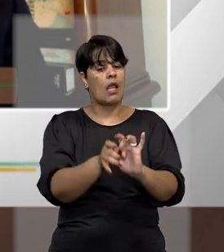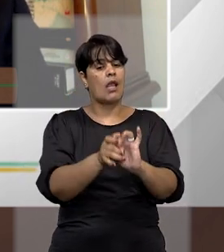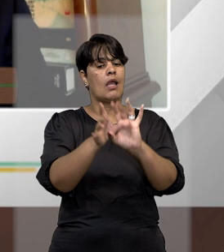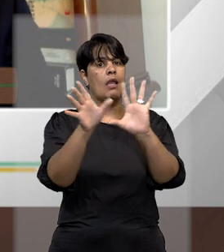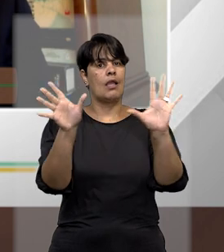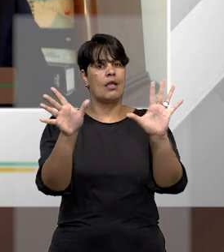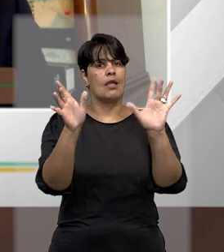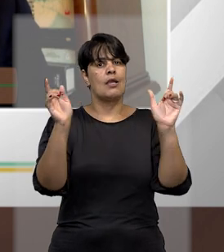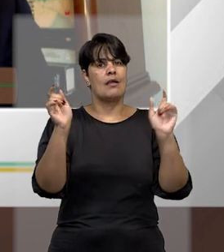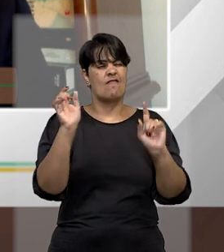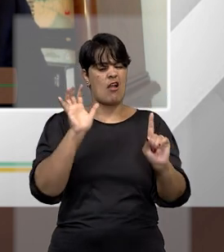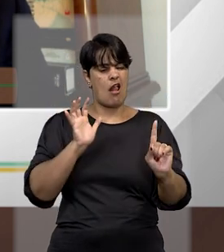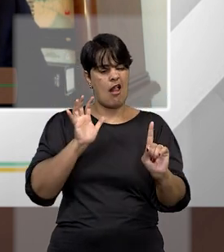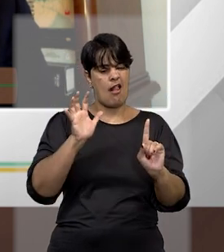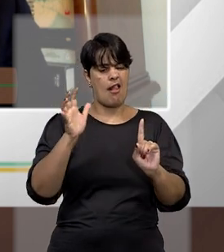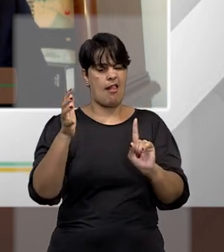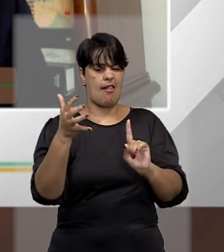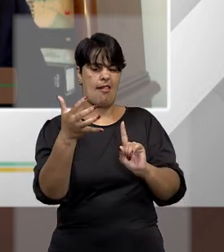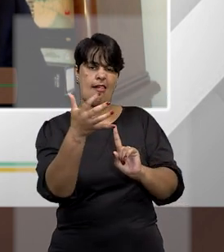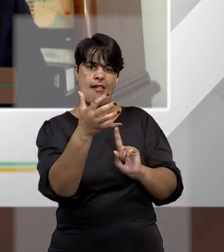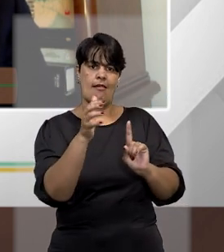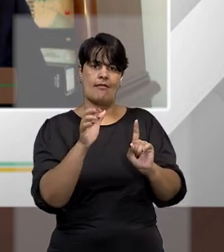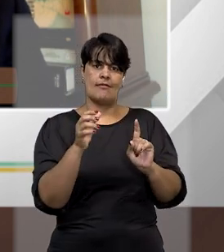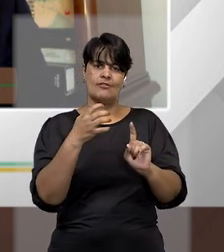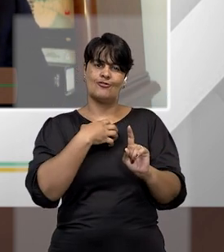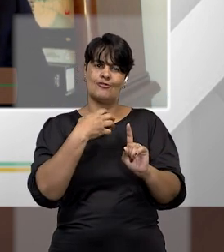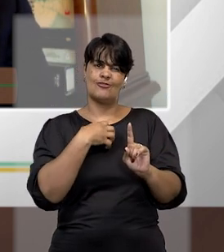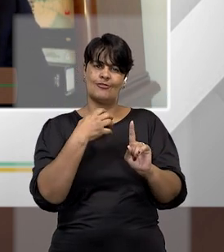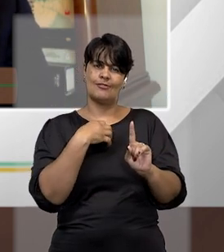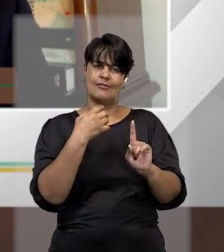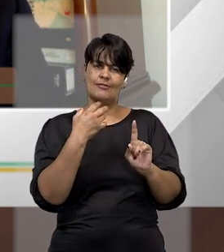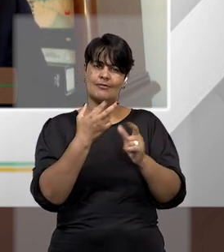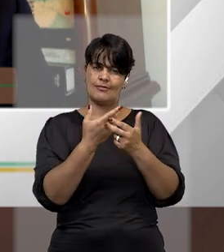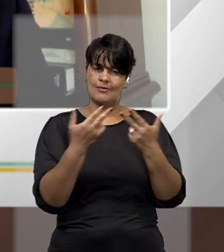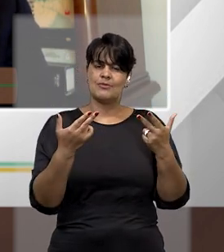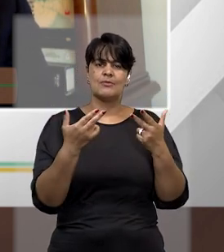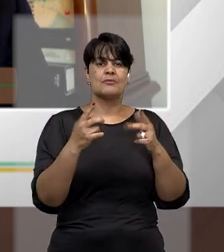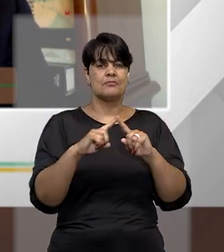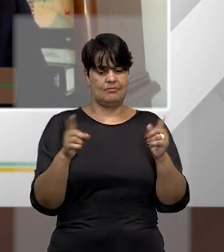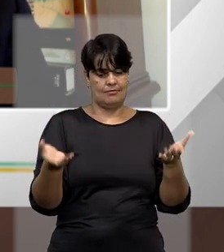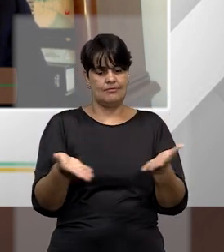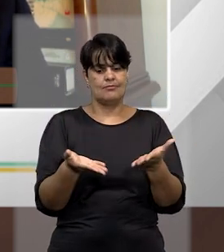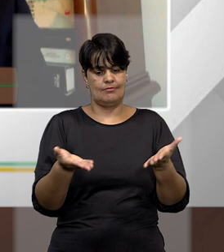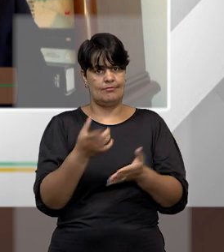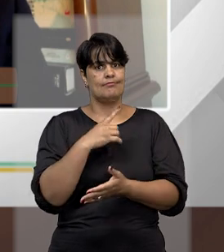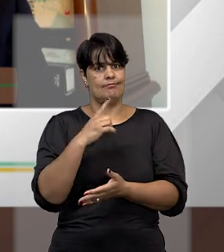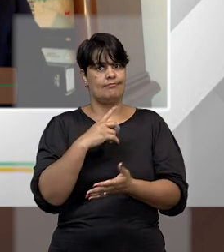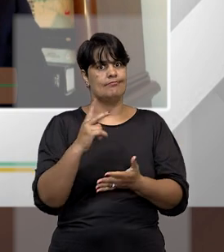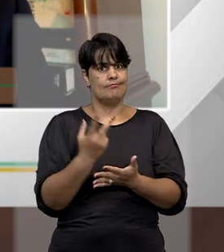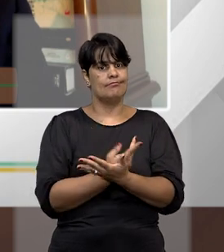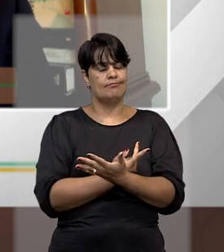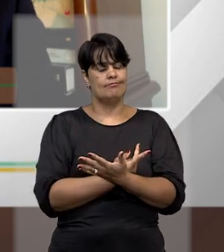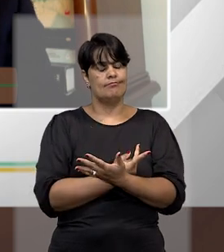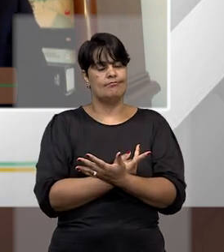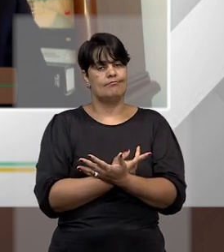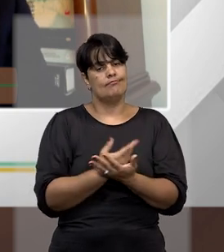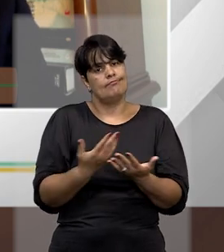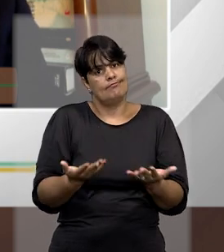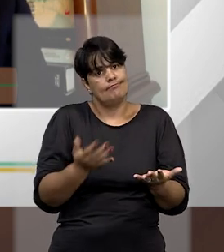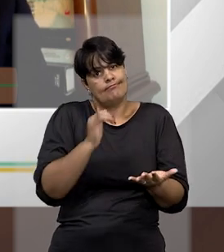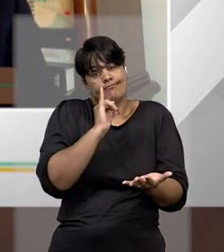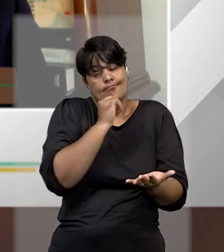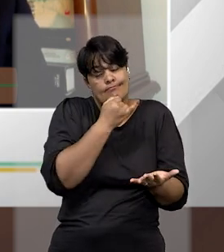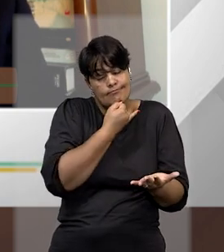tradicionais, mas muito atuais e que, infelizmente, podem